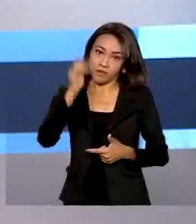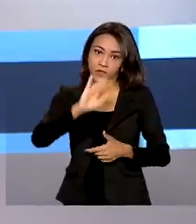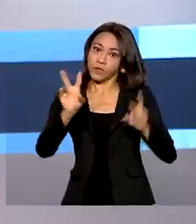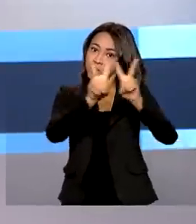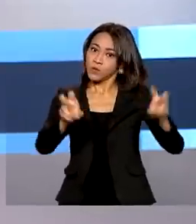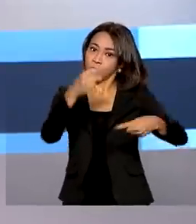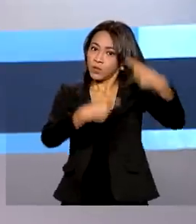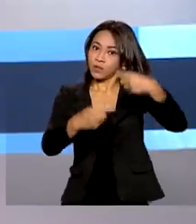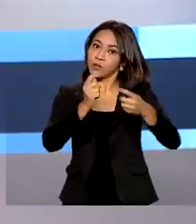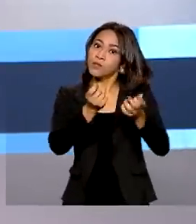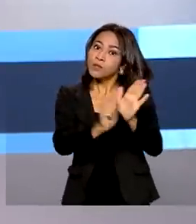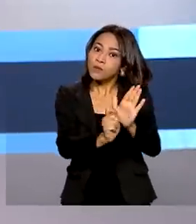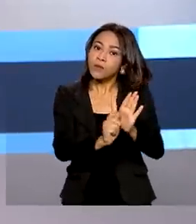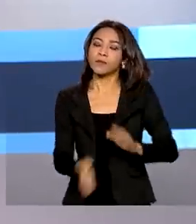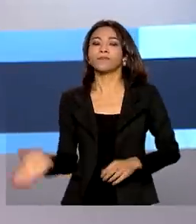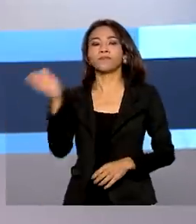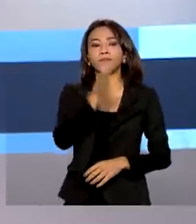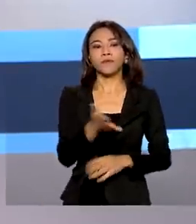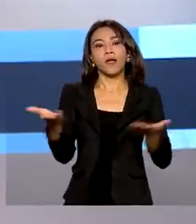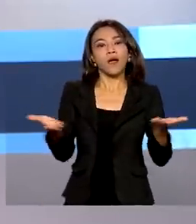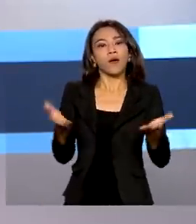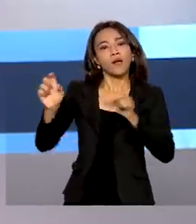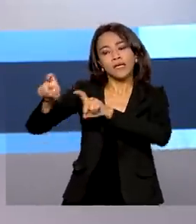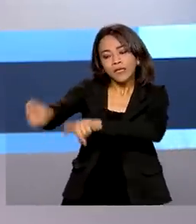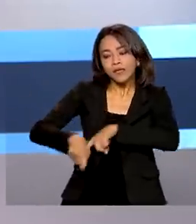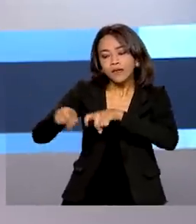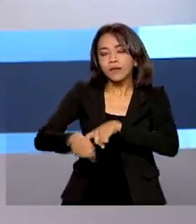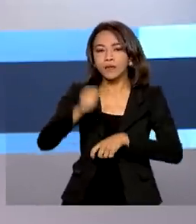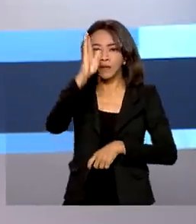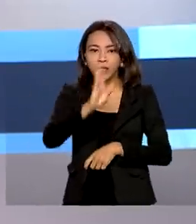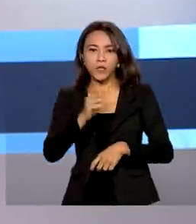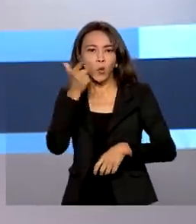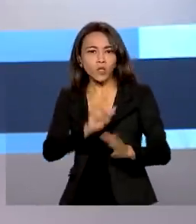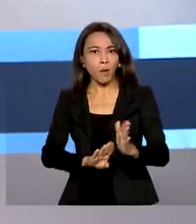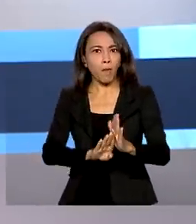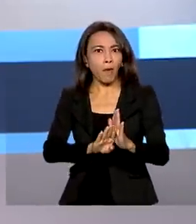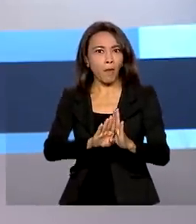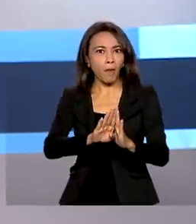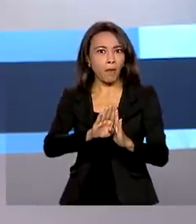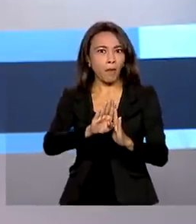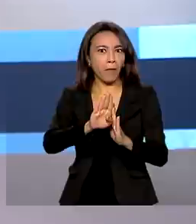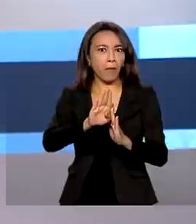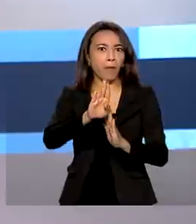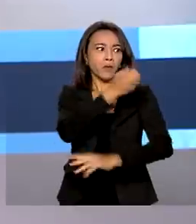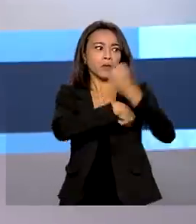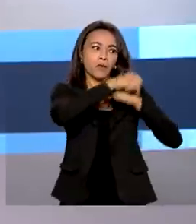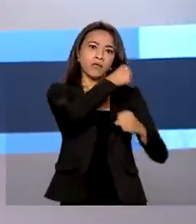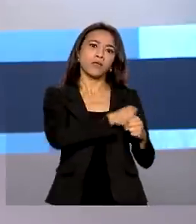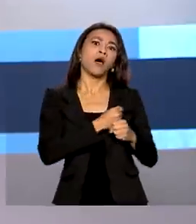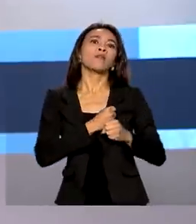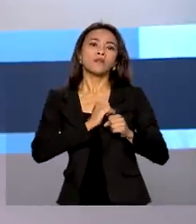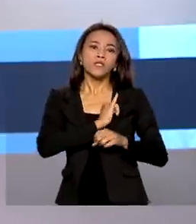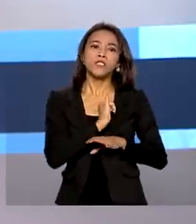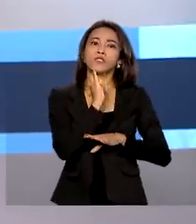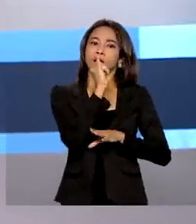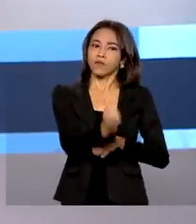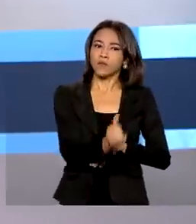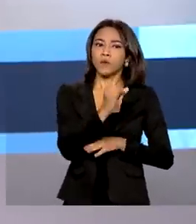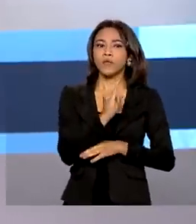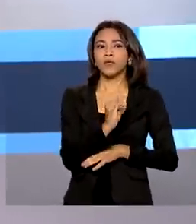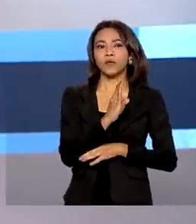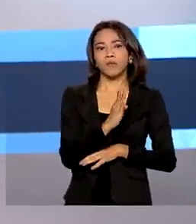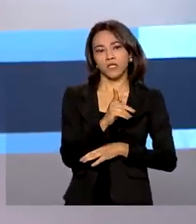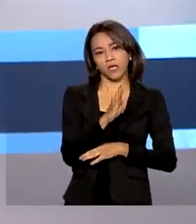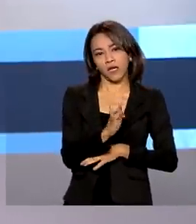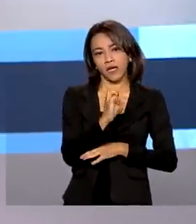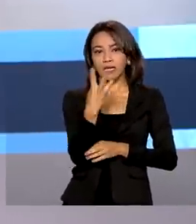Notícia do campo agora. O Brasil conseguiu elevar o valor da produção agrícola no ano passado, segundo o IBGE, 30%